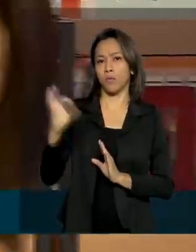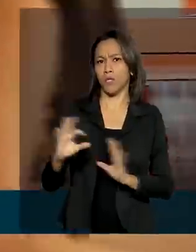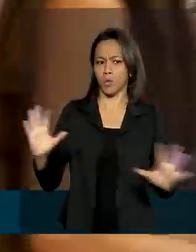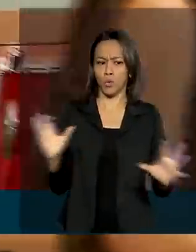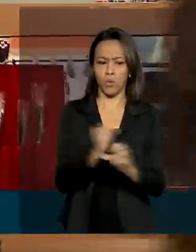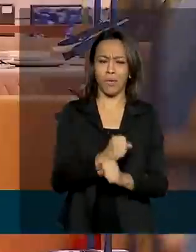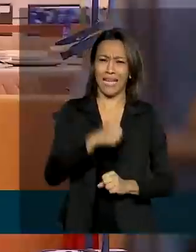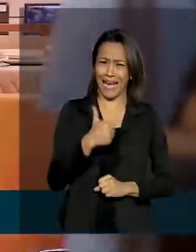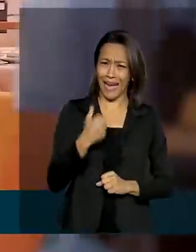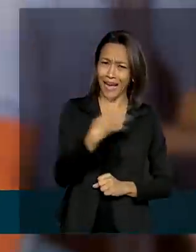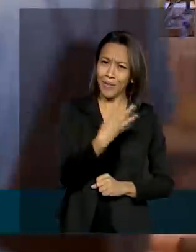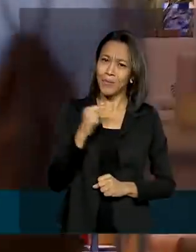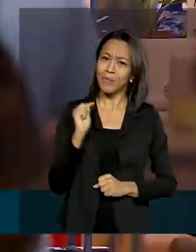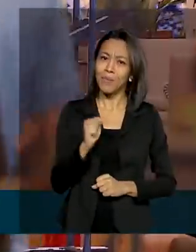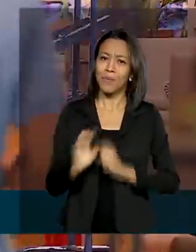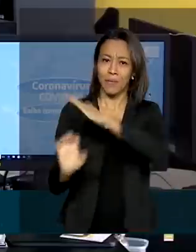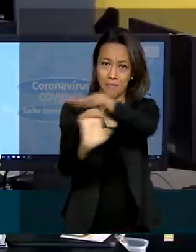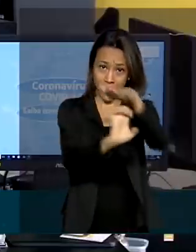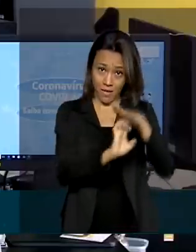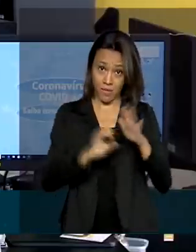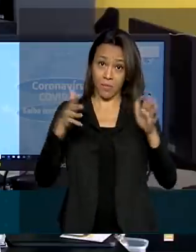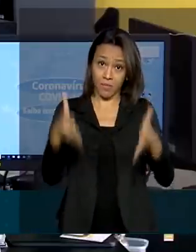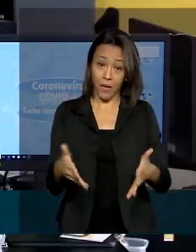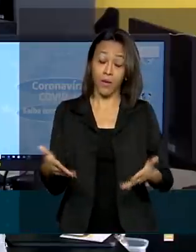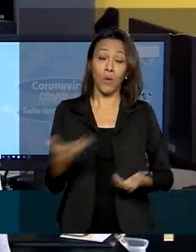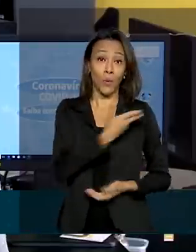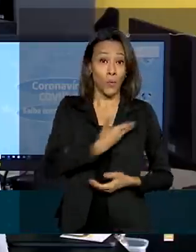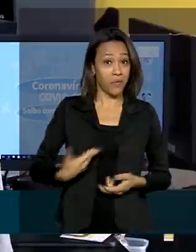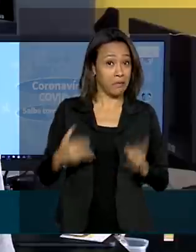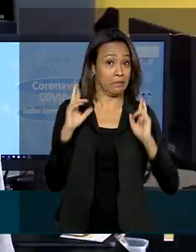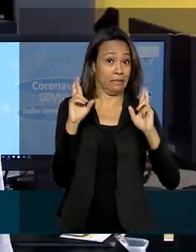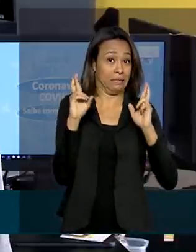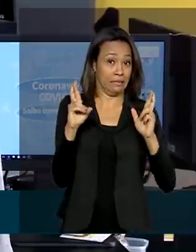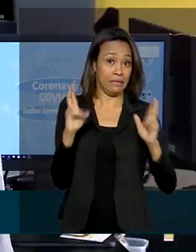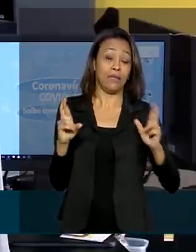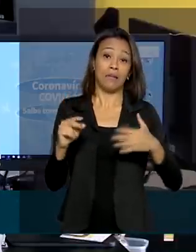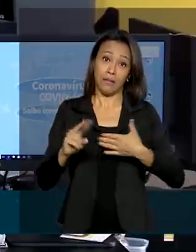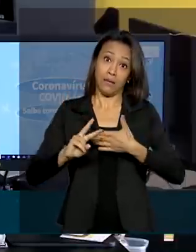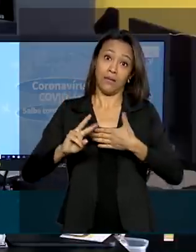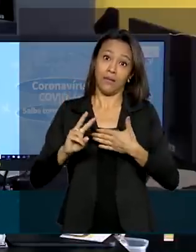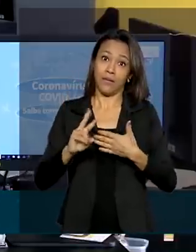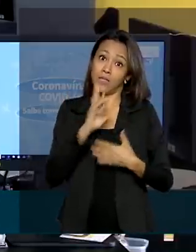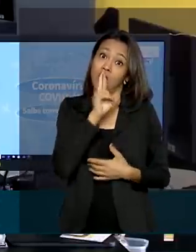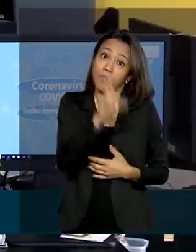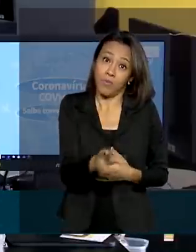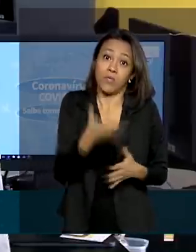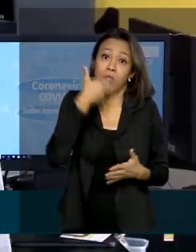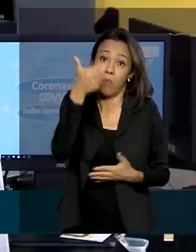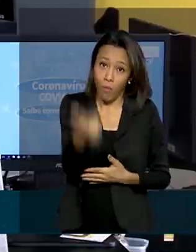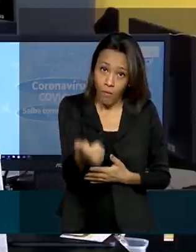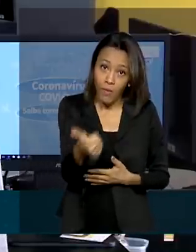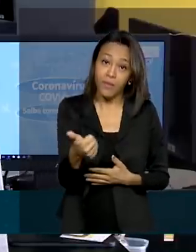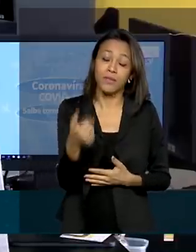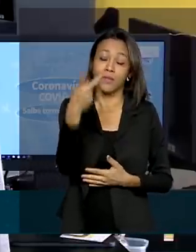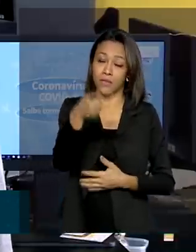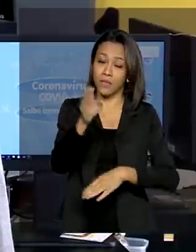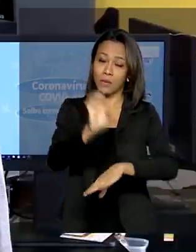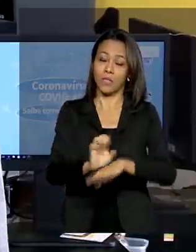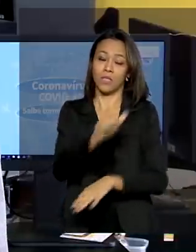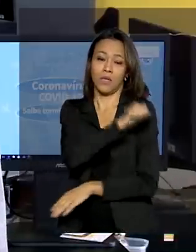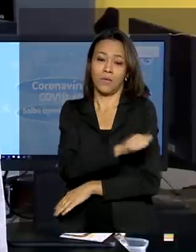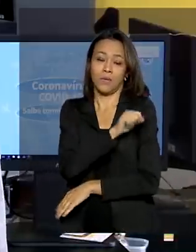mil empresas participaram. A expectativa do governo para este ano é que os resultados sejam ainda melhores. Do Rio de Janeiro,